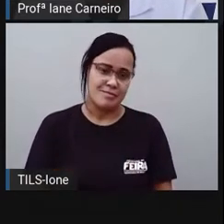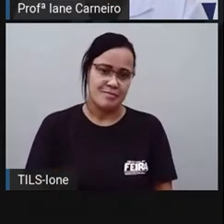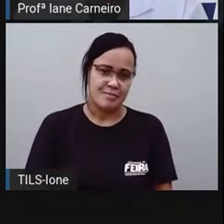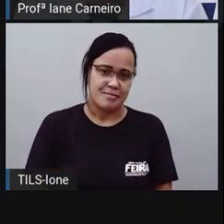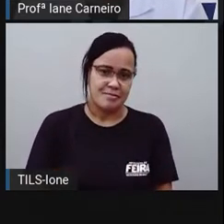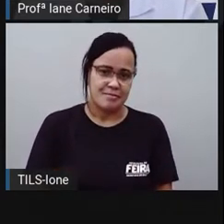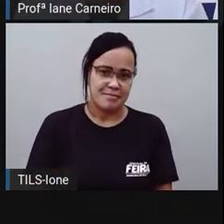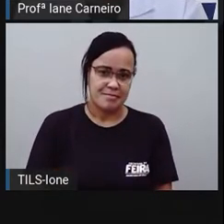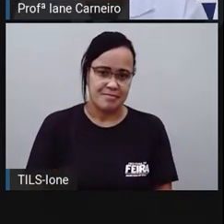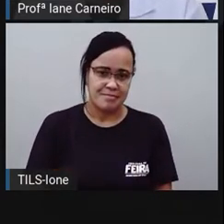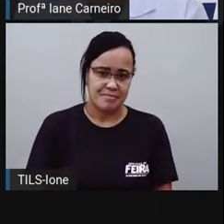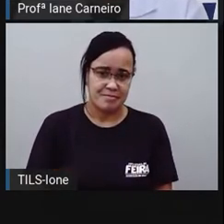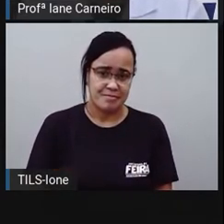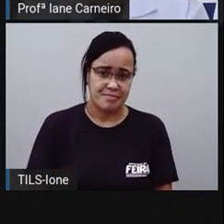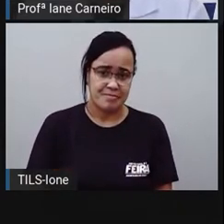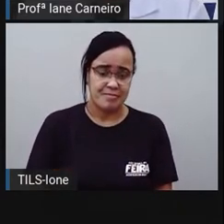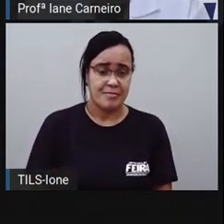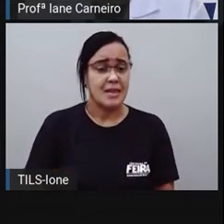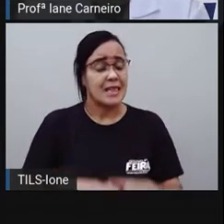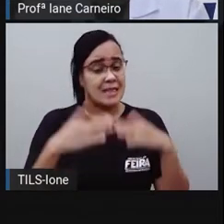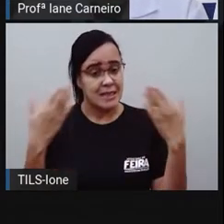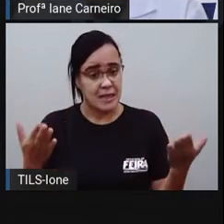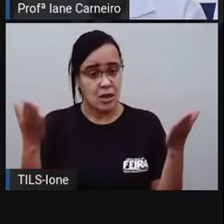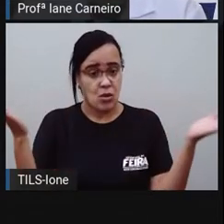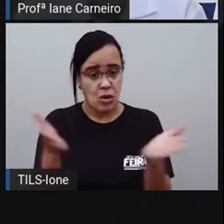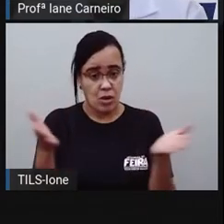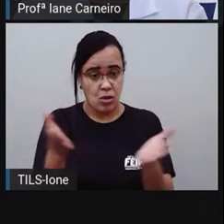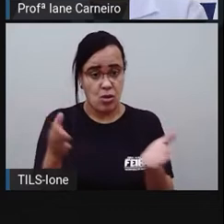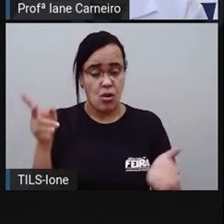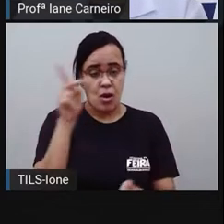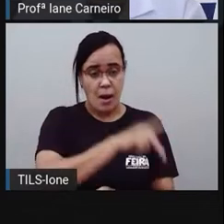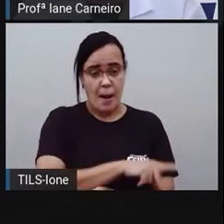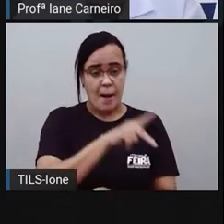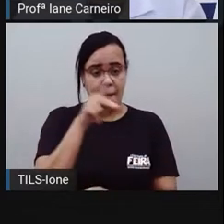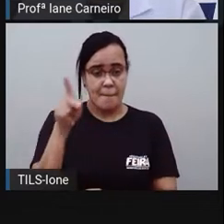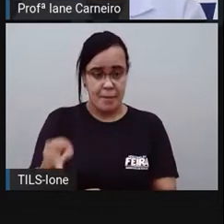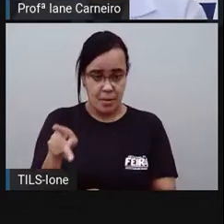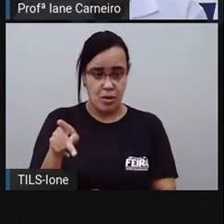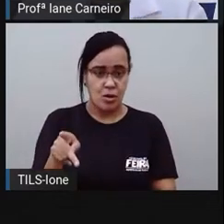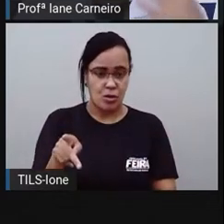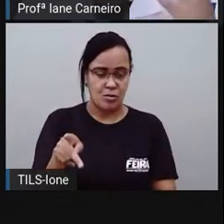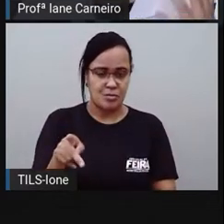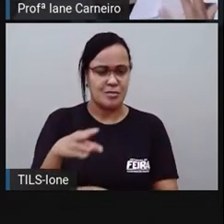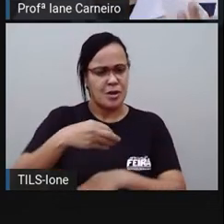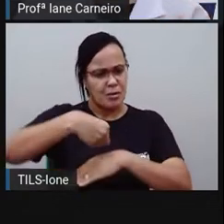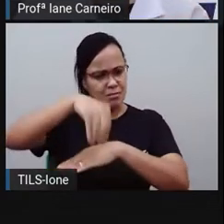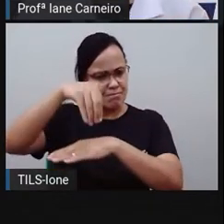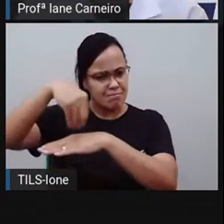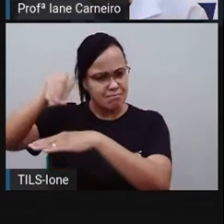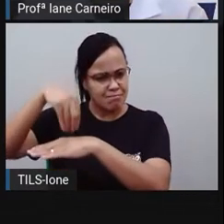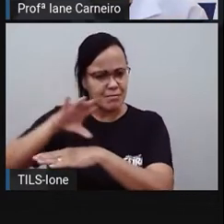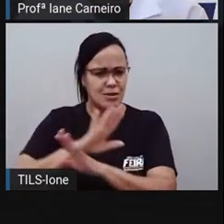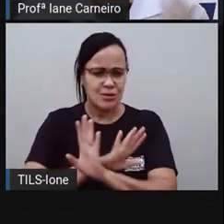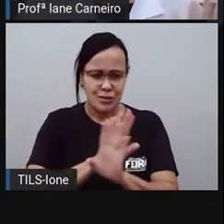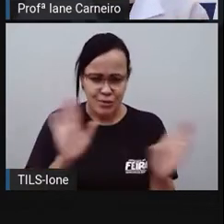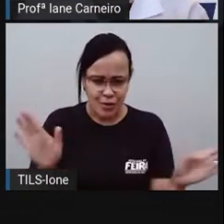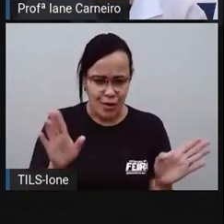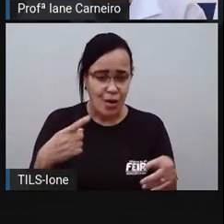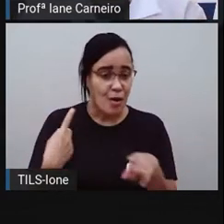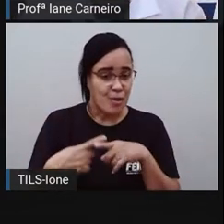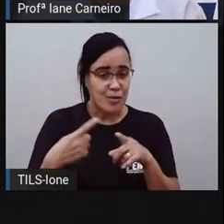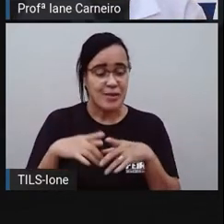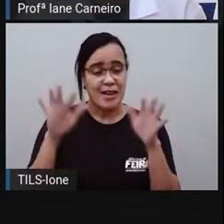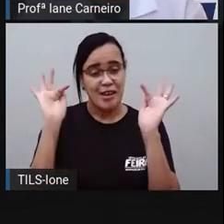E aí a Pró, né? A gente gostaria de sugerir pra vocês, já que tá se aproximando o final do ano, né? A Pró queria